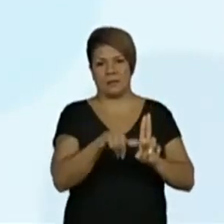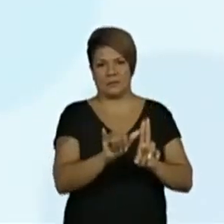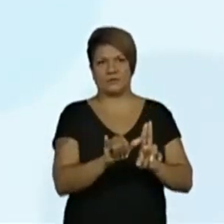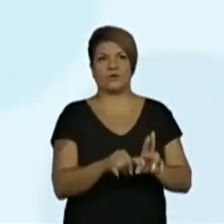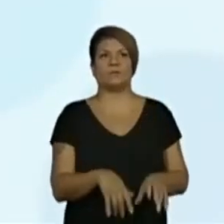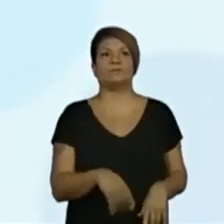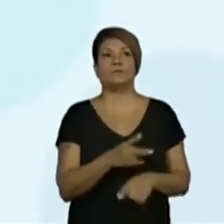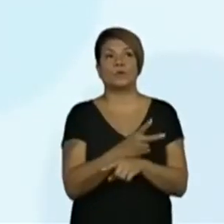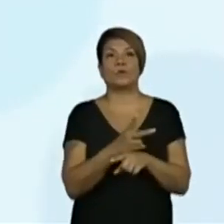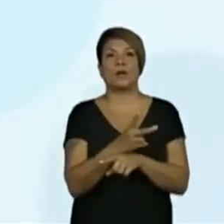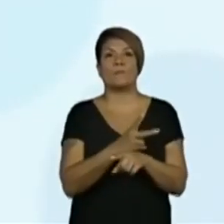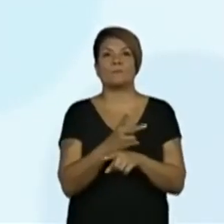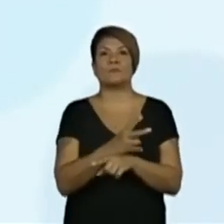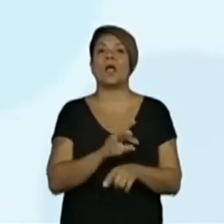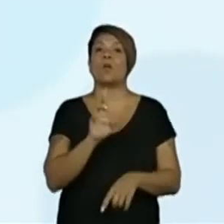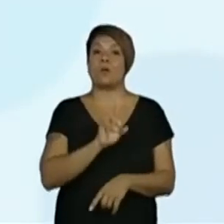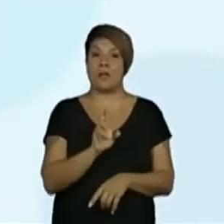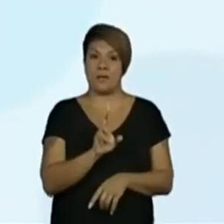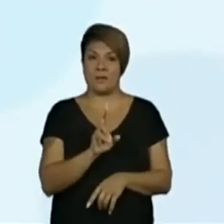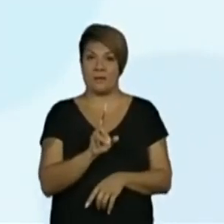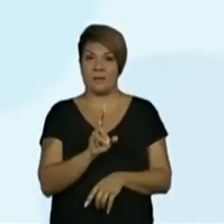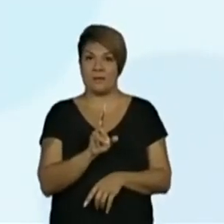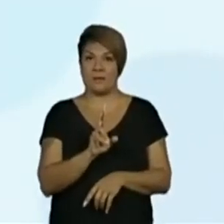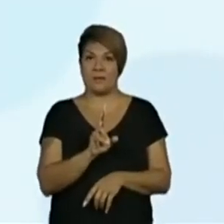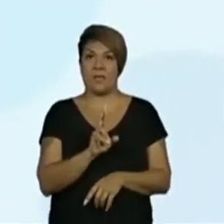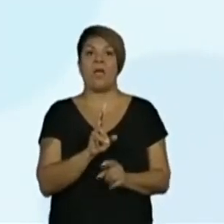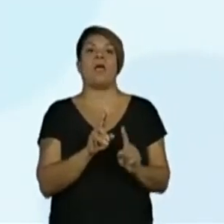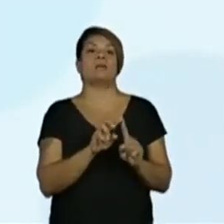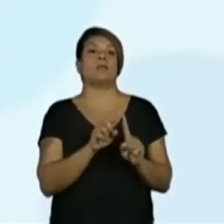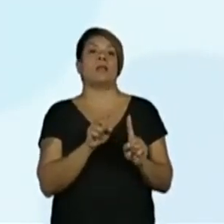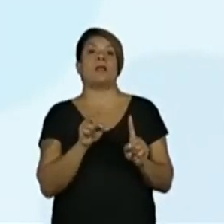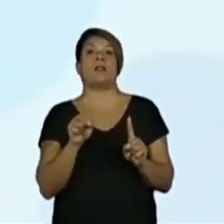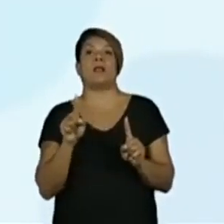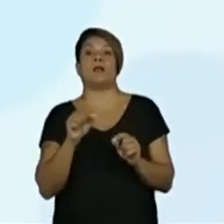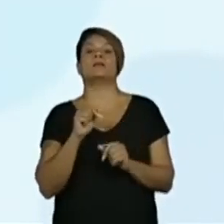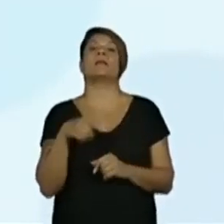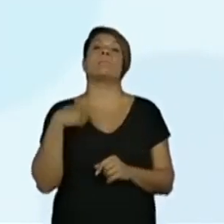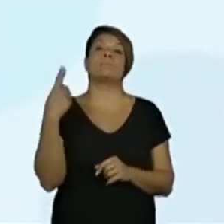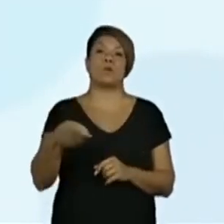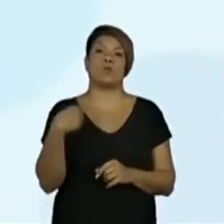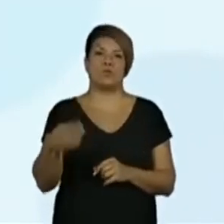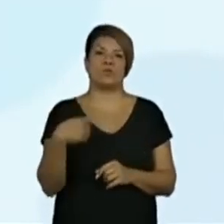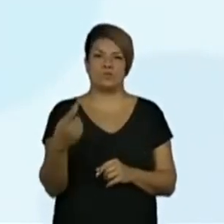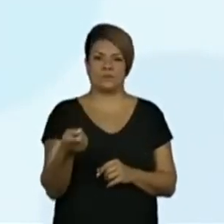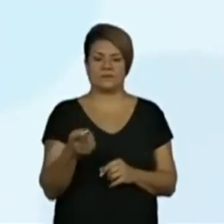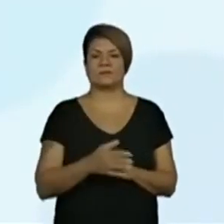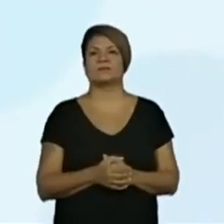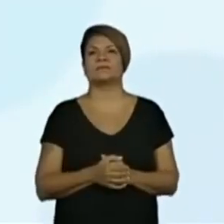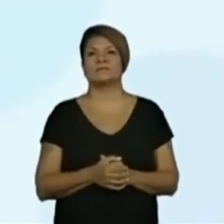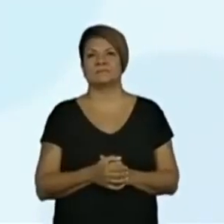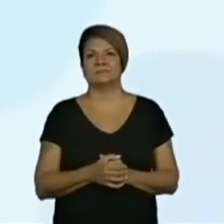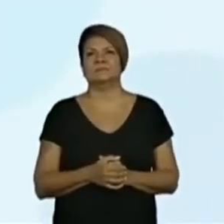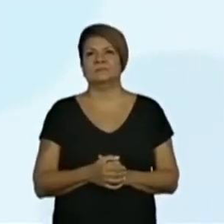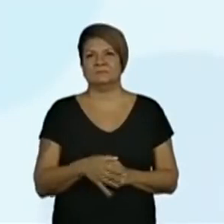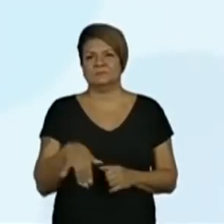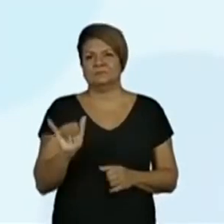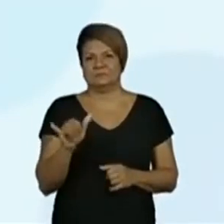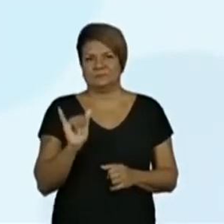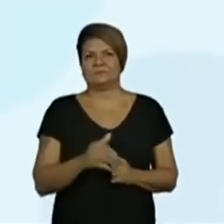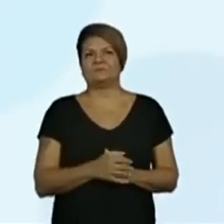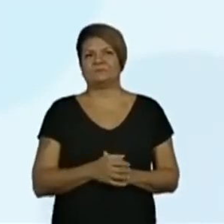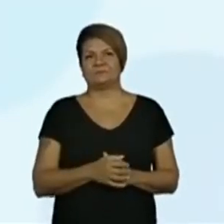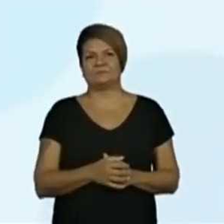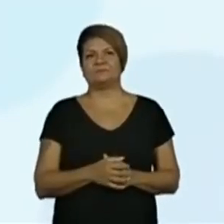Percorrer ele, ó. O R está aqui. O Y, olha quanto eu vou percorrer depois. Então, na